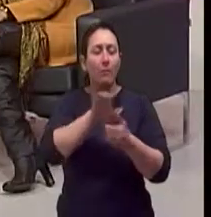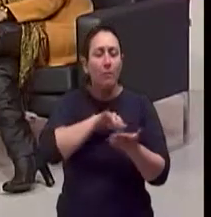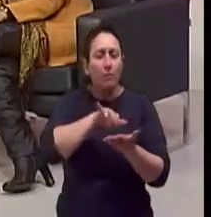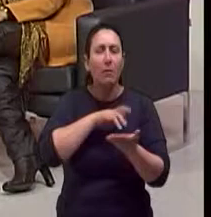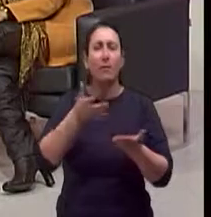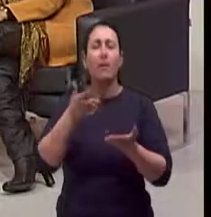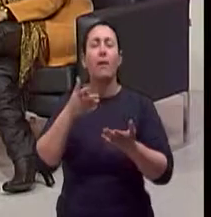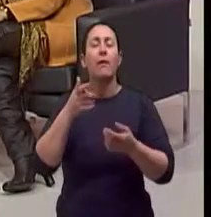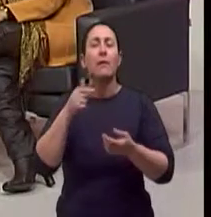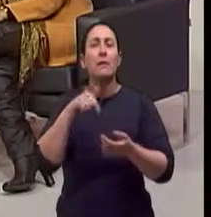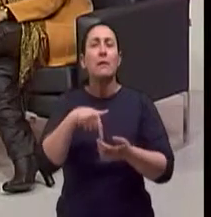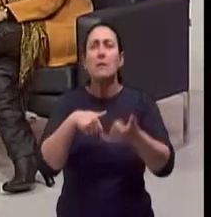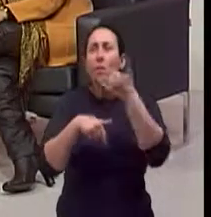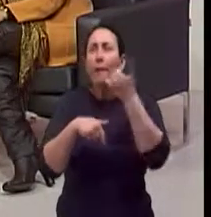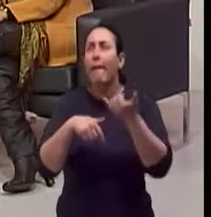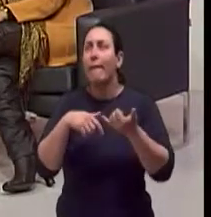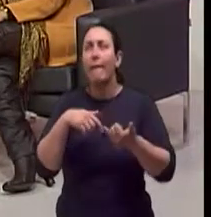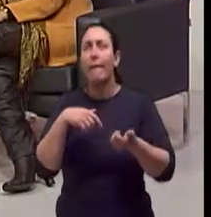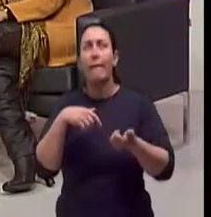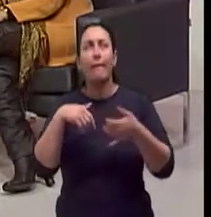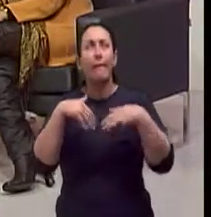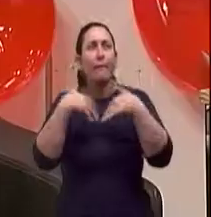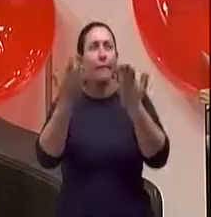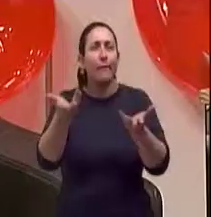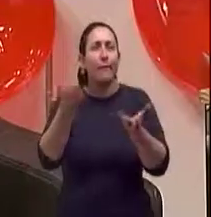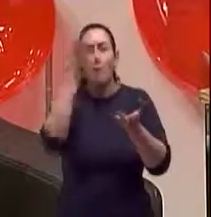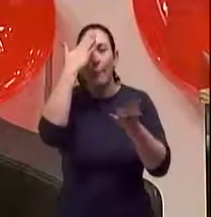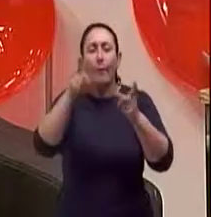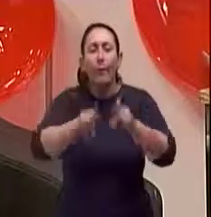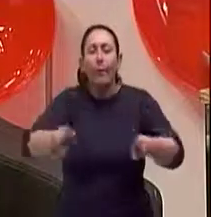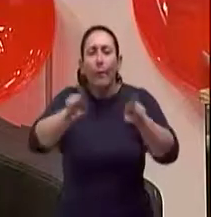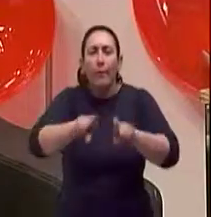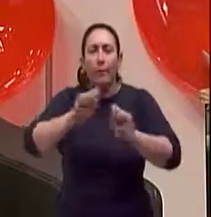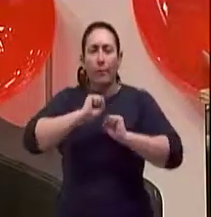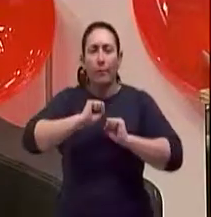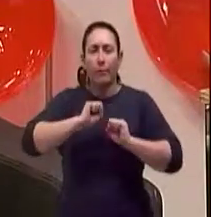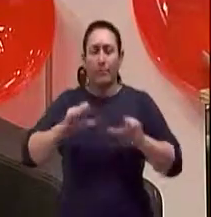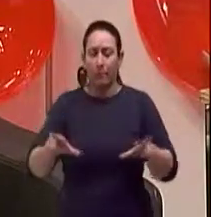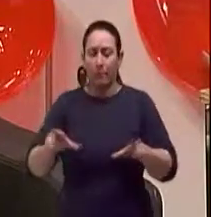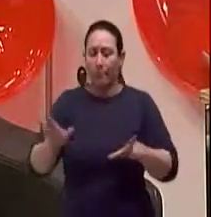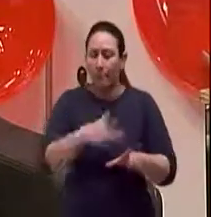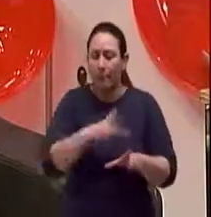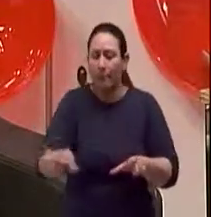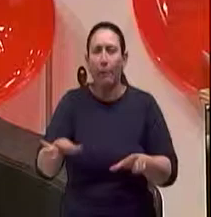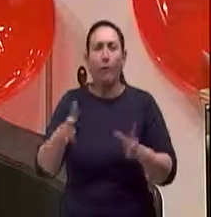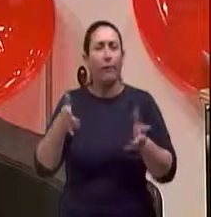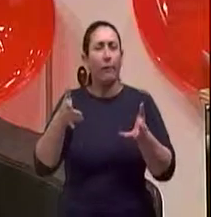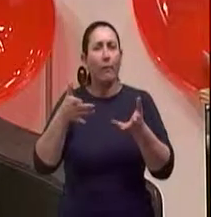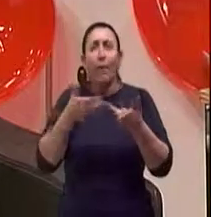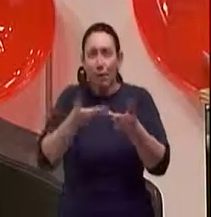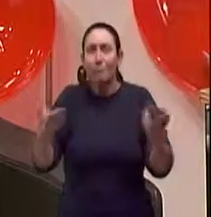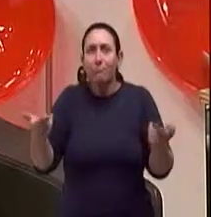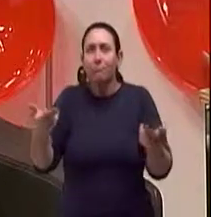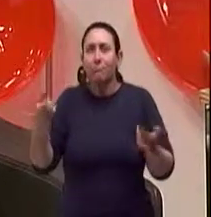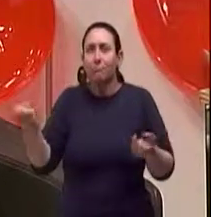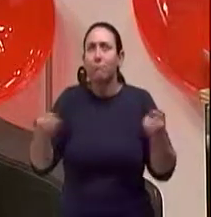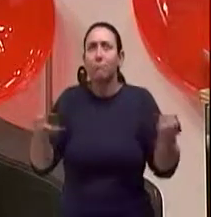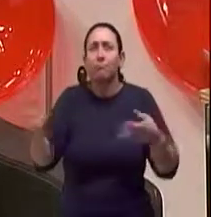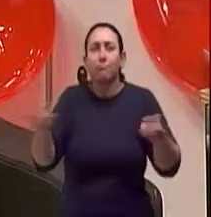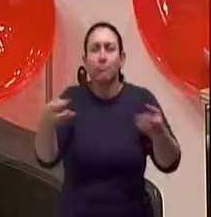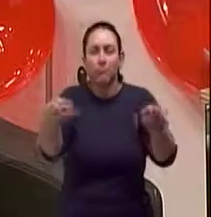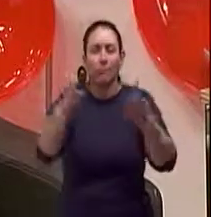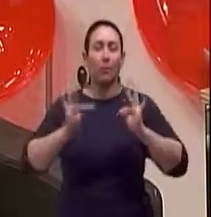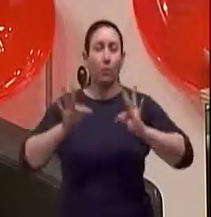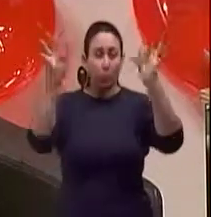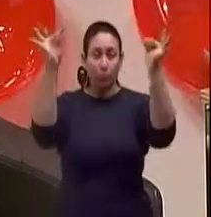celular que tem internet, saber ligar computador, tablet hoje em dia. Então, essa pessoa, dos seus 50